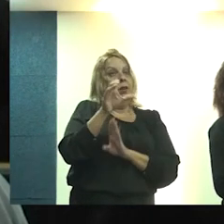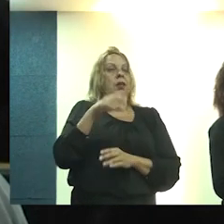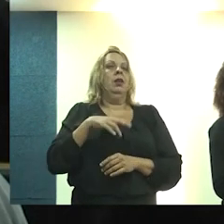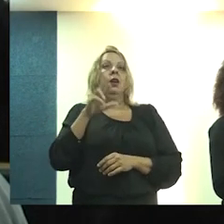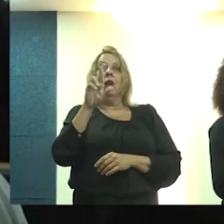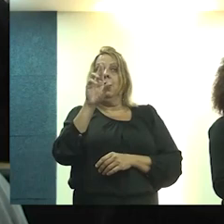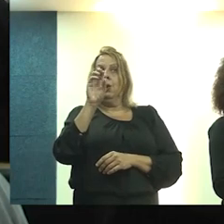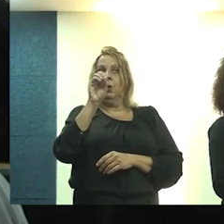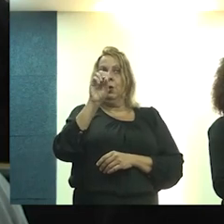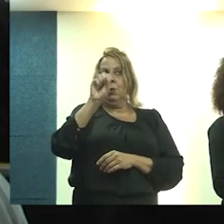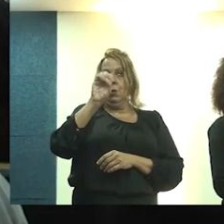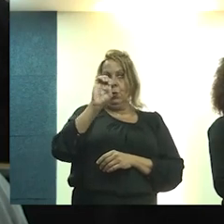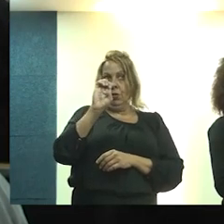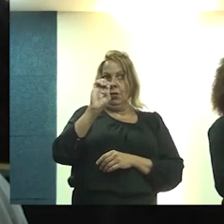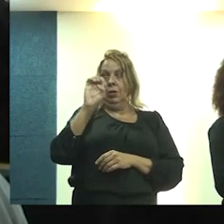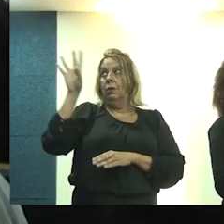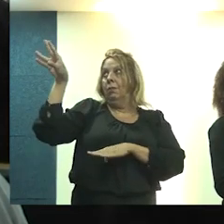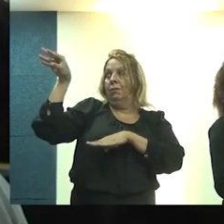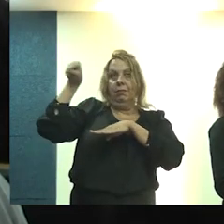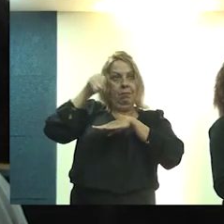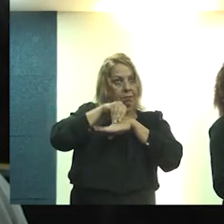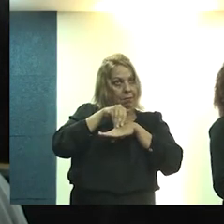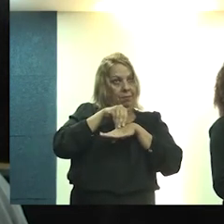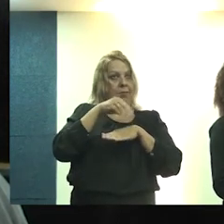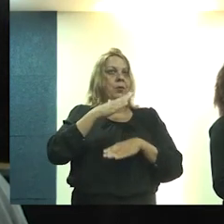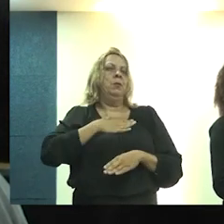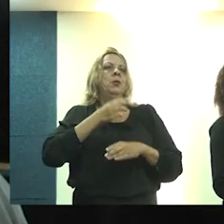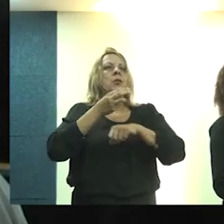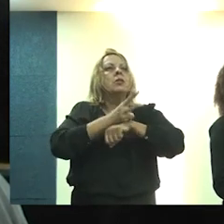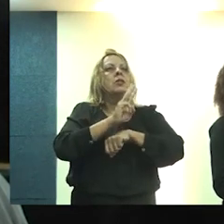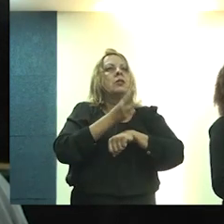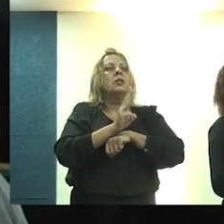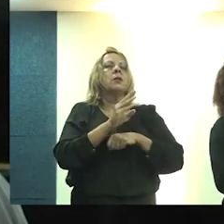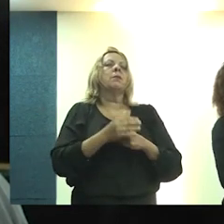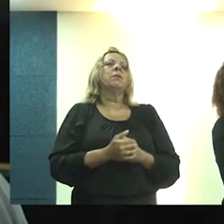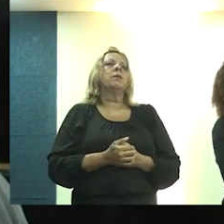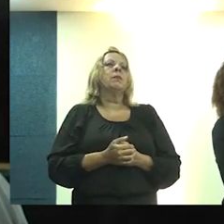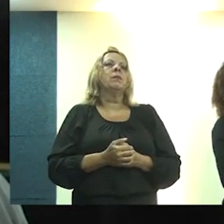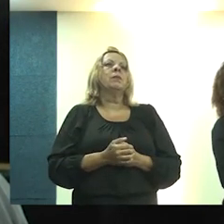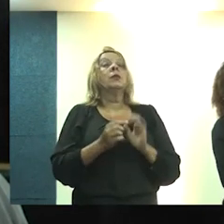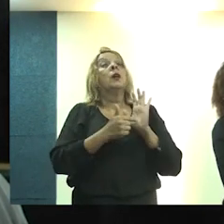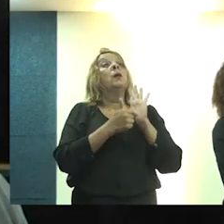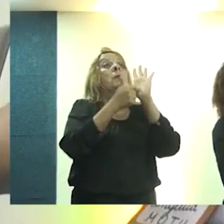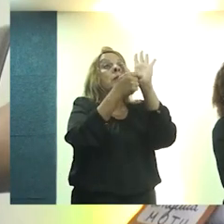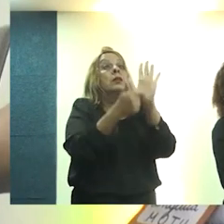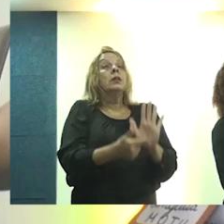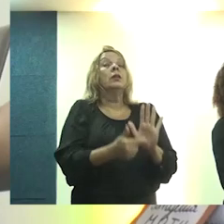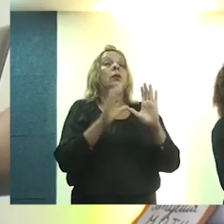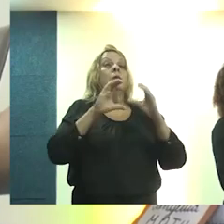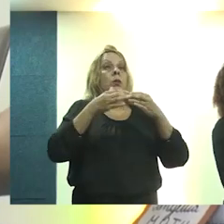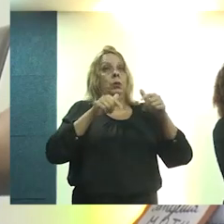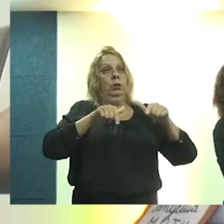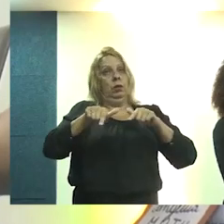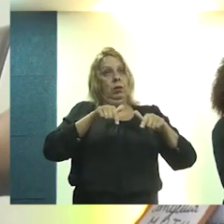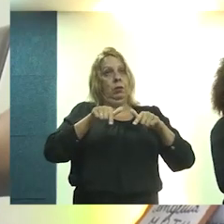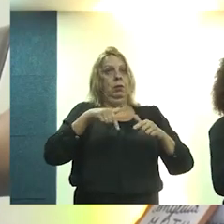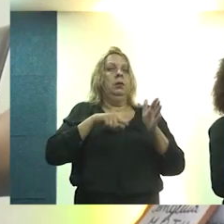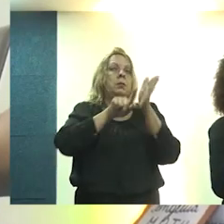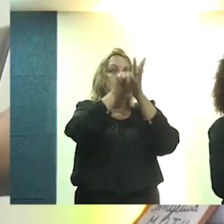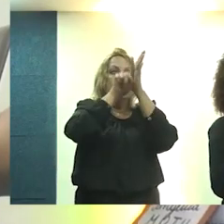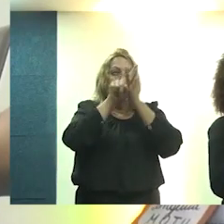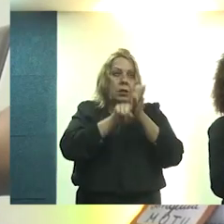Guedes, nossa colega, postou no meu WhatsApp uma lâmina da apresentação do grupo de trabalho de